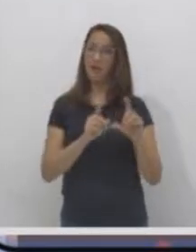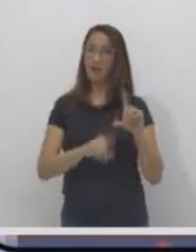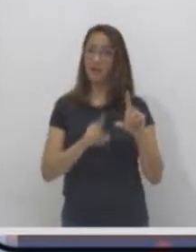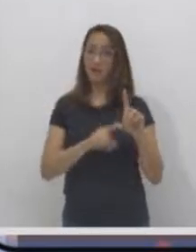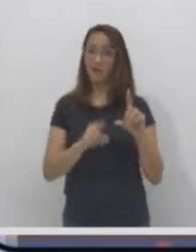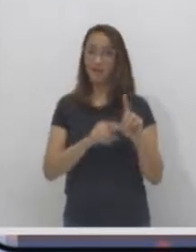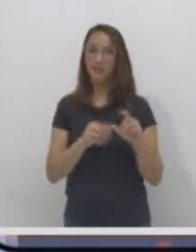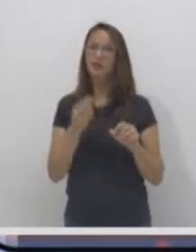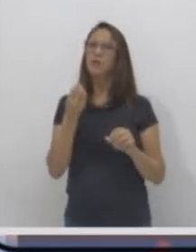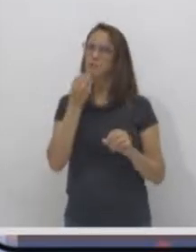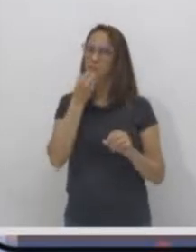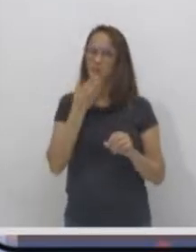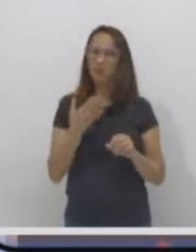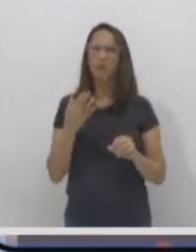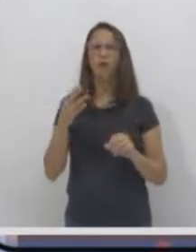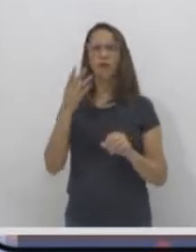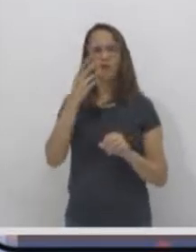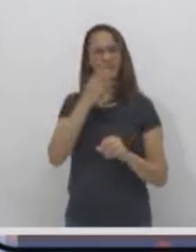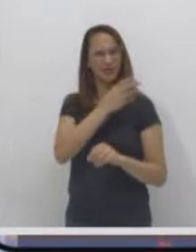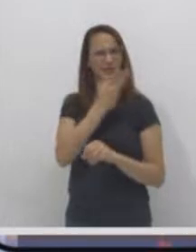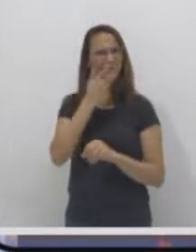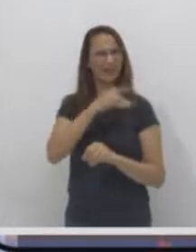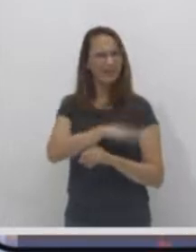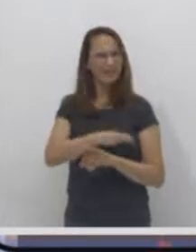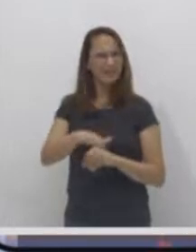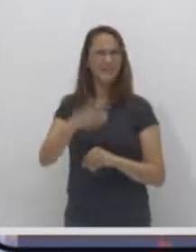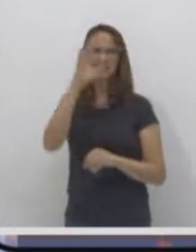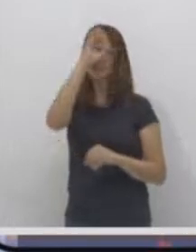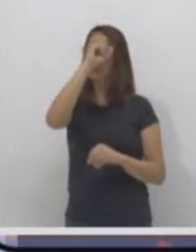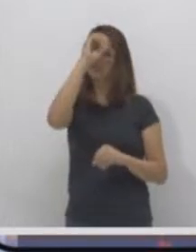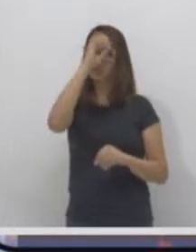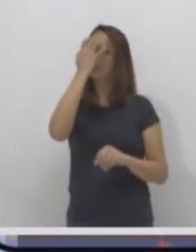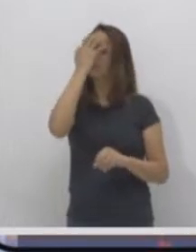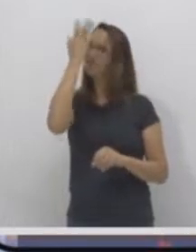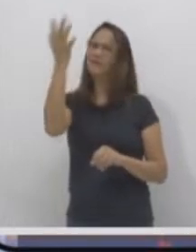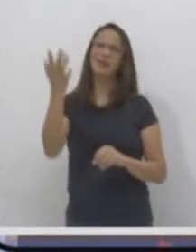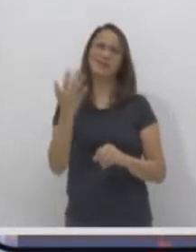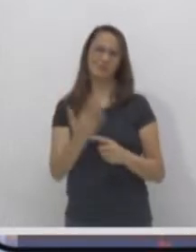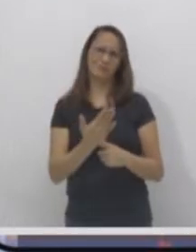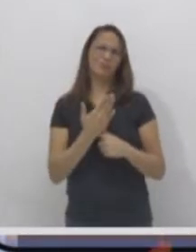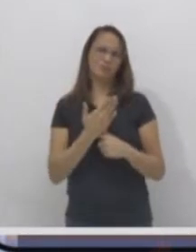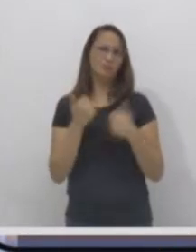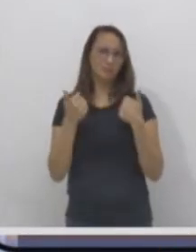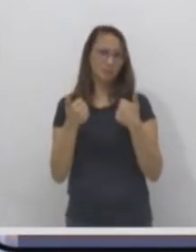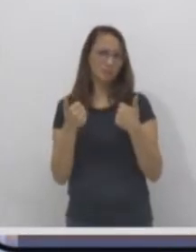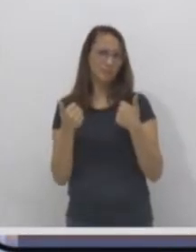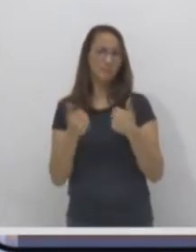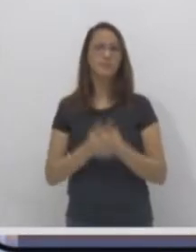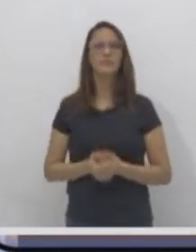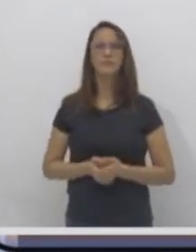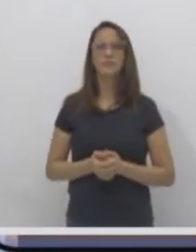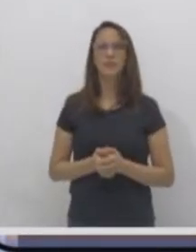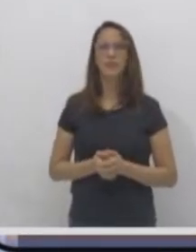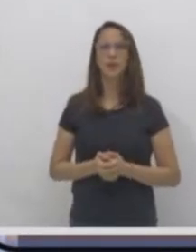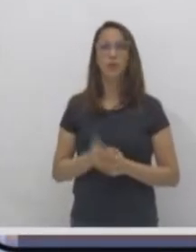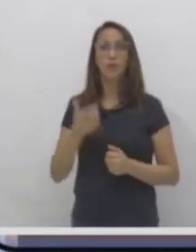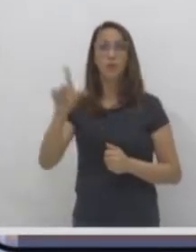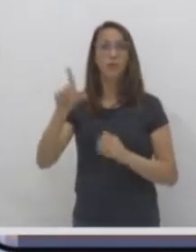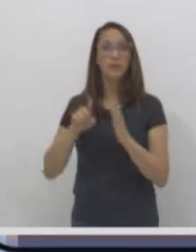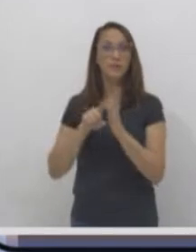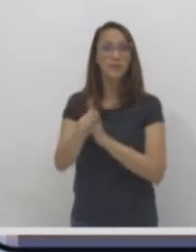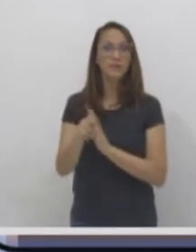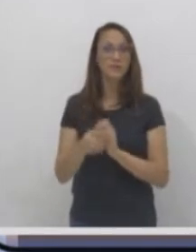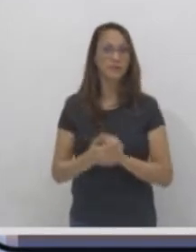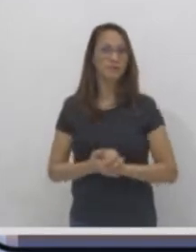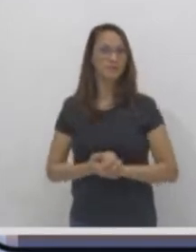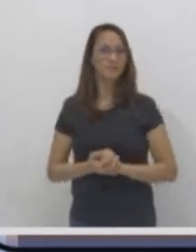muito utilizado pelos alunos que facilita muito a aprendizagem. Legal? Vamos para mais uma pergunta, vamos ver. Aqui, e